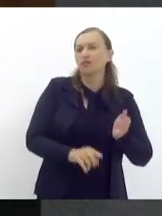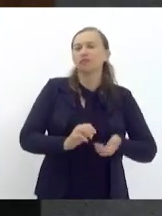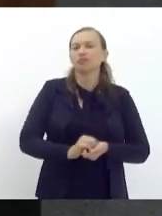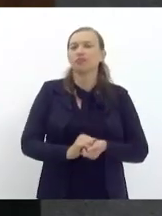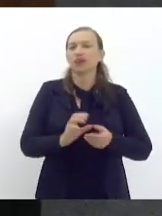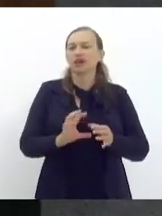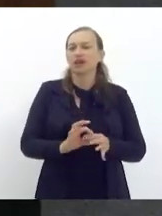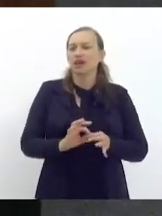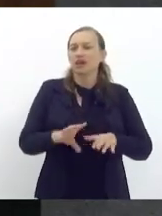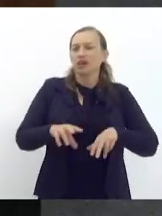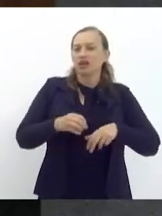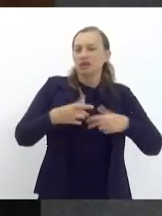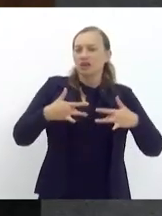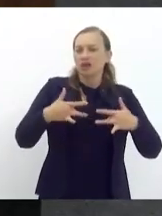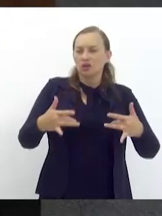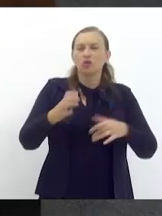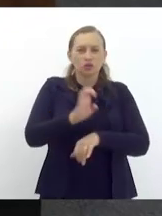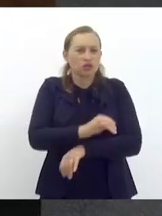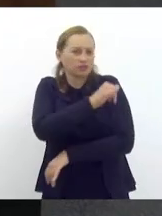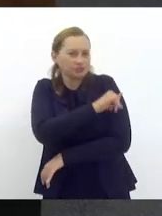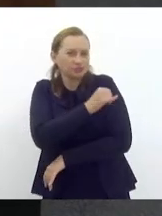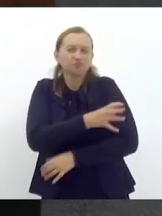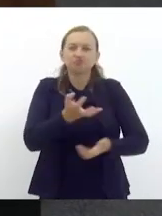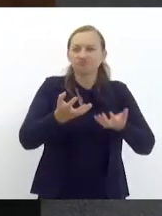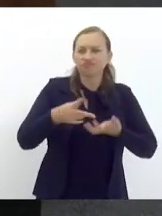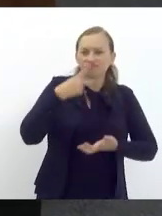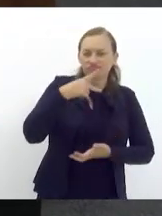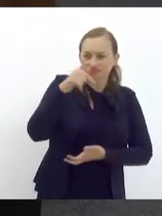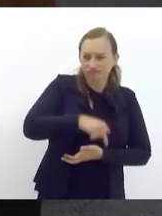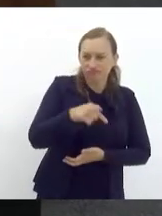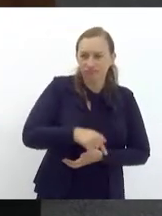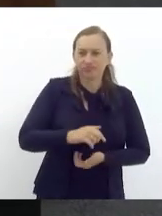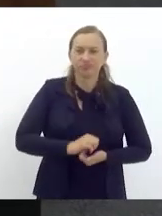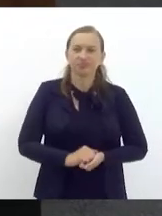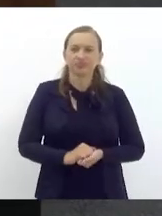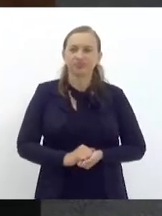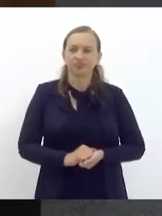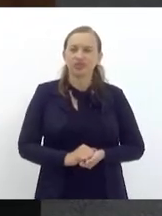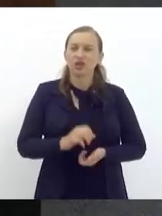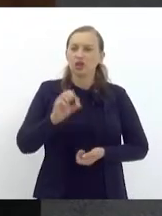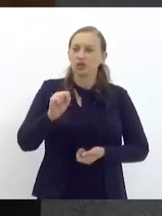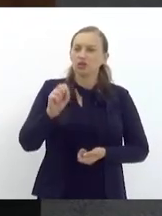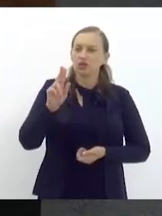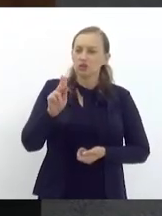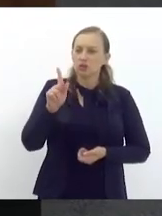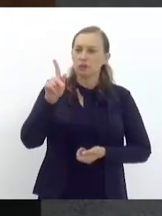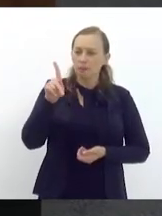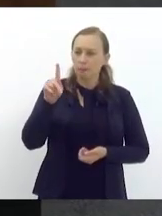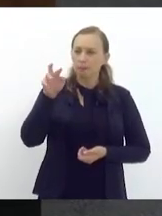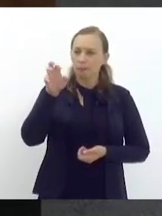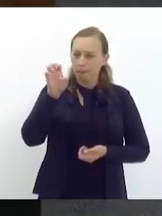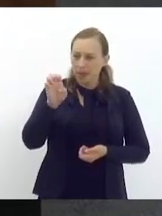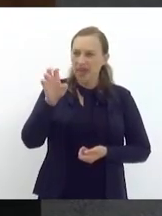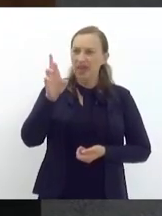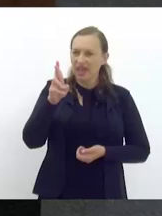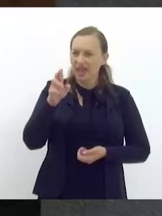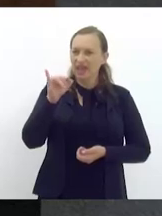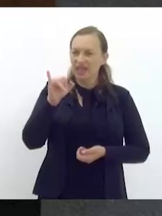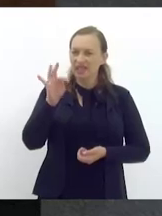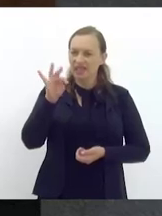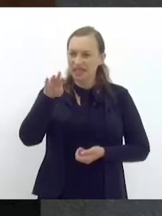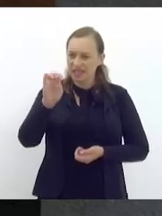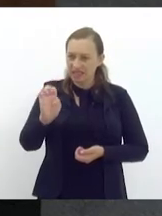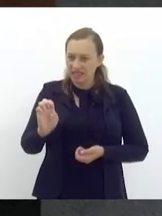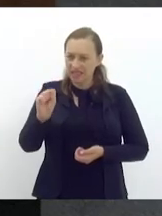o estado do rio de janeiro e eu quero saudar aqui a superintendência de operações aéreas em que a polícia civil sempre